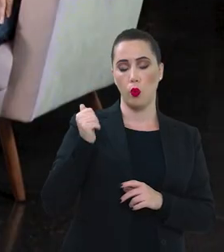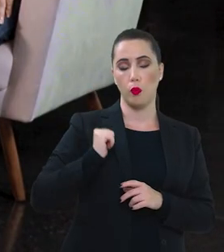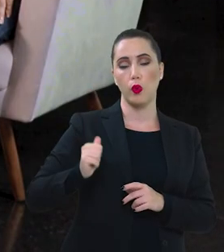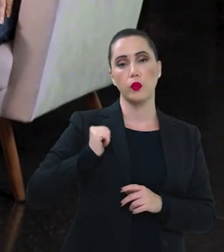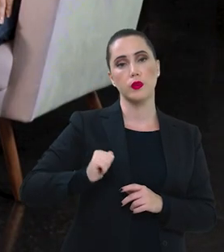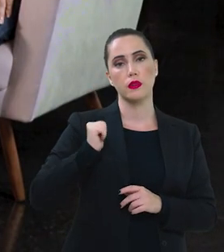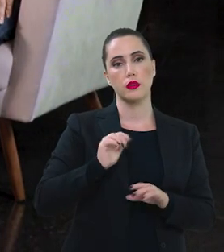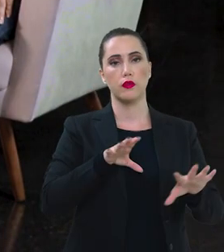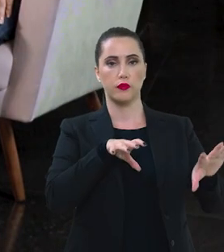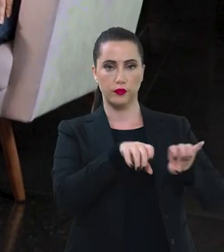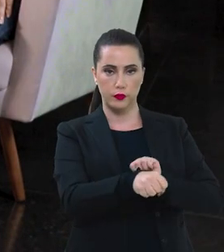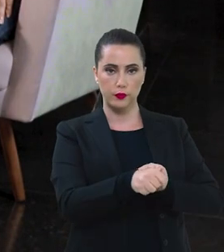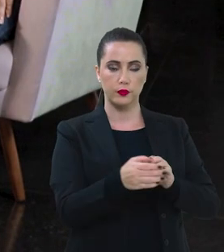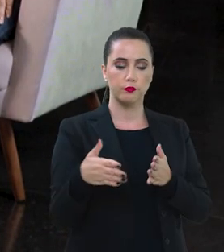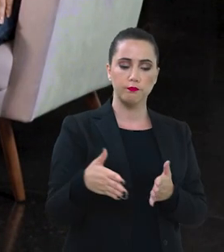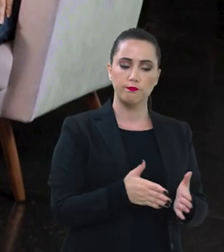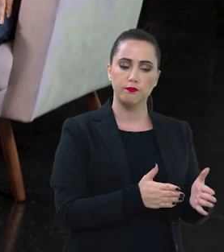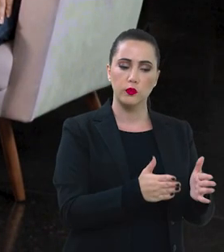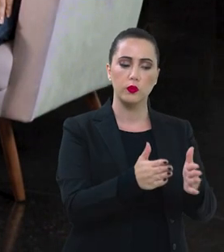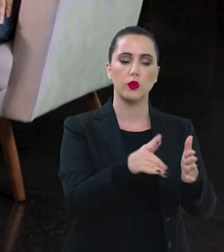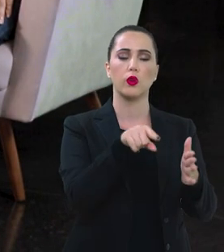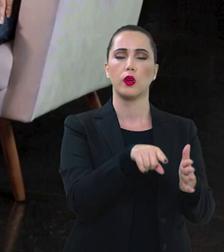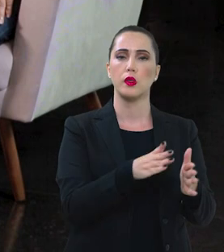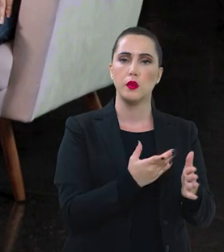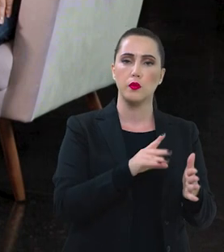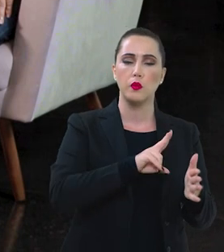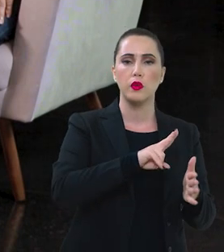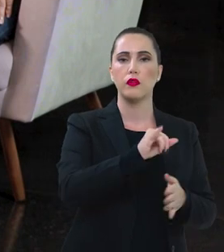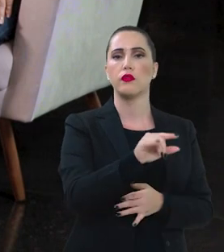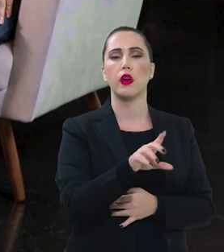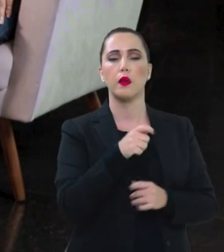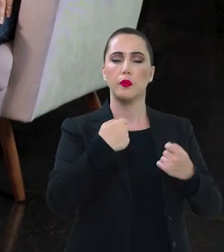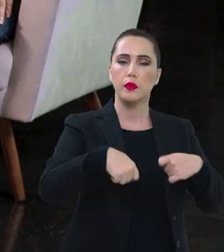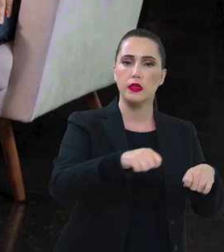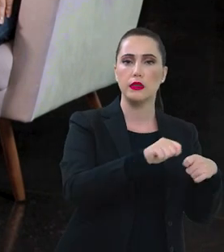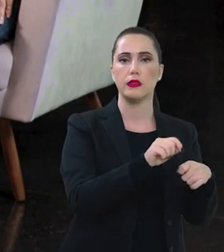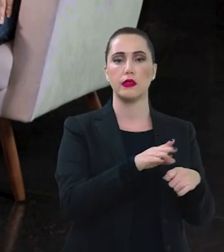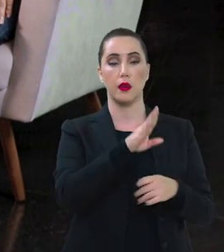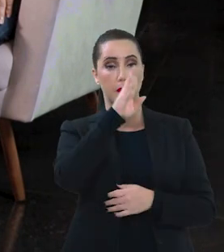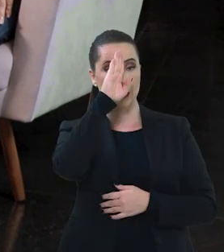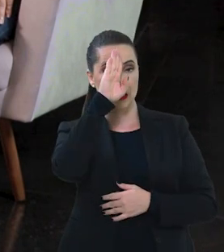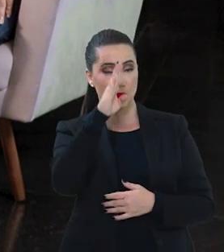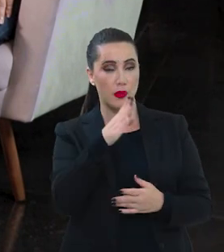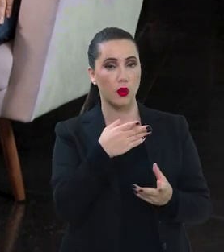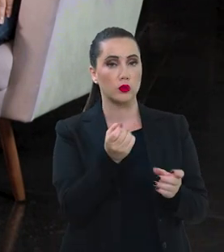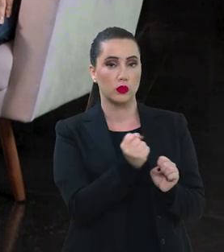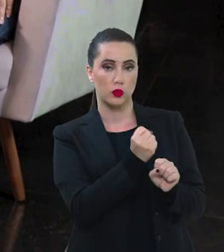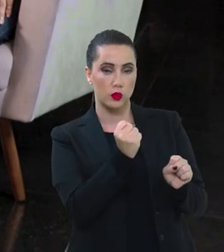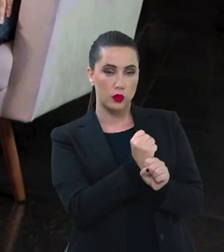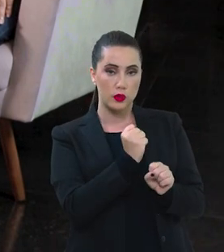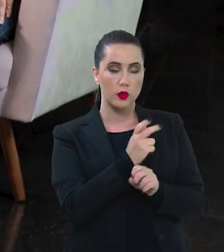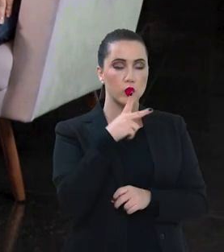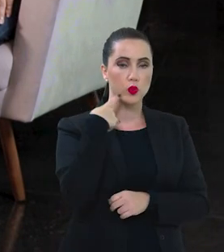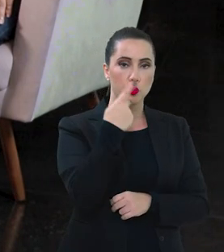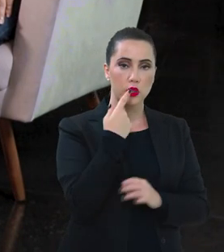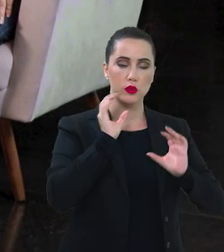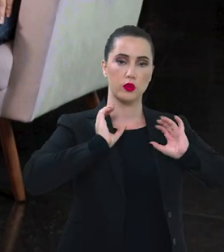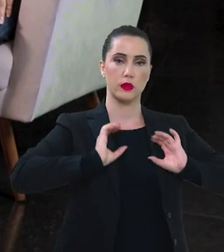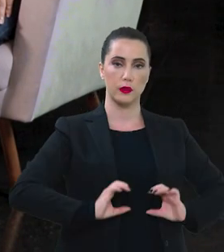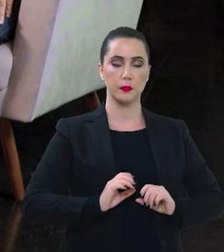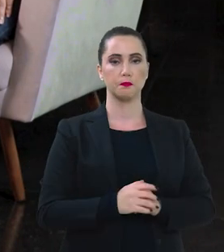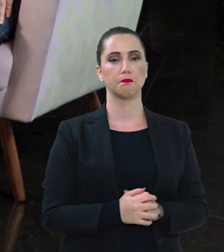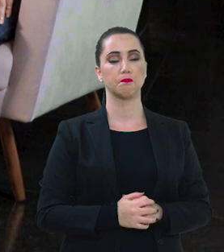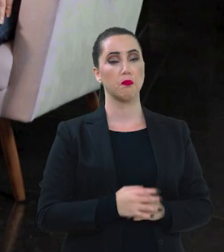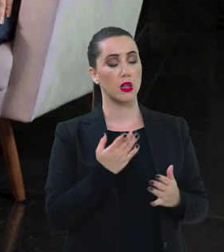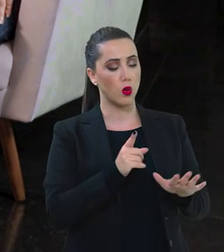mas que dão um caminho, um direcionamento para o que vai ser priorizado na construção dessas políticas de segurança com